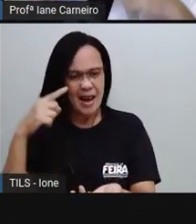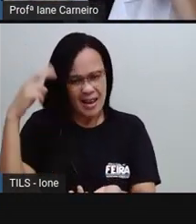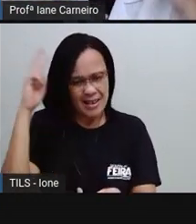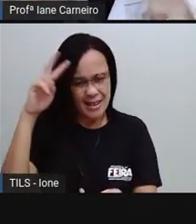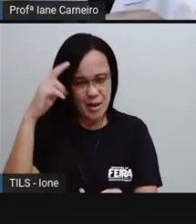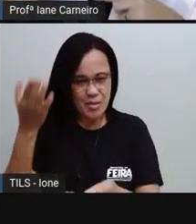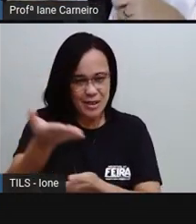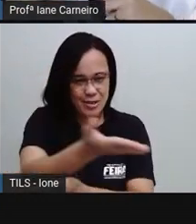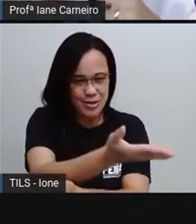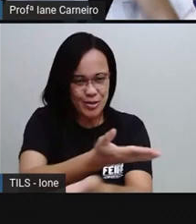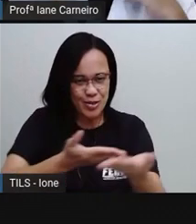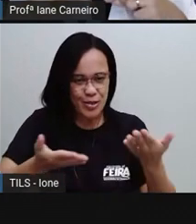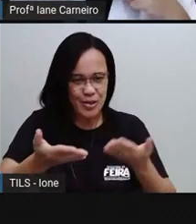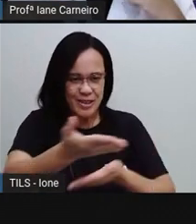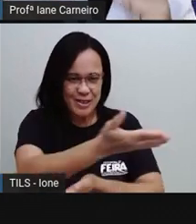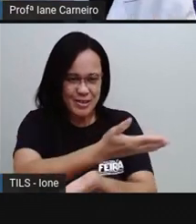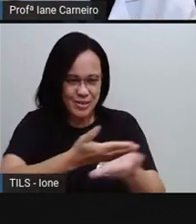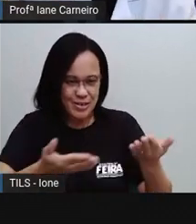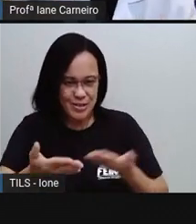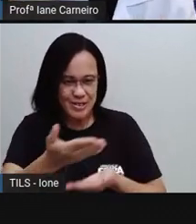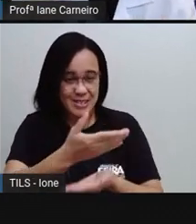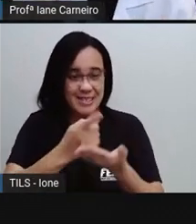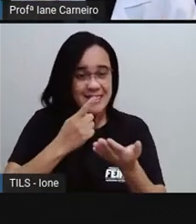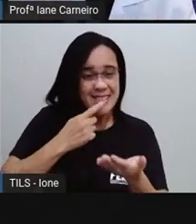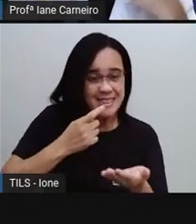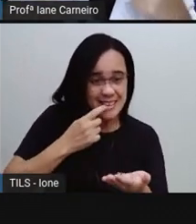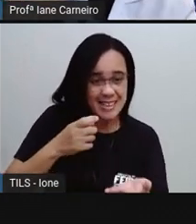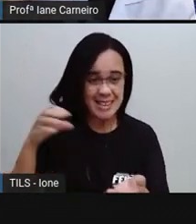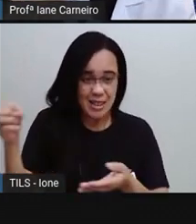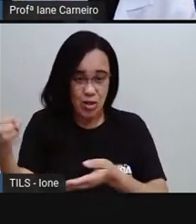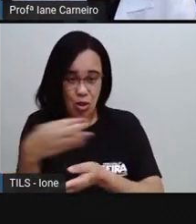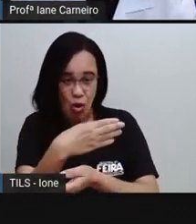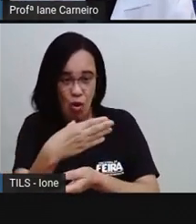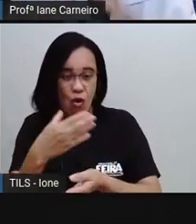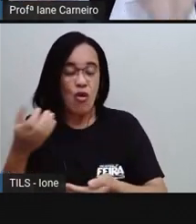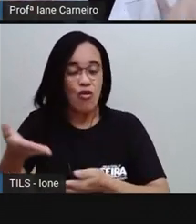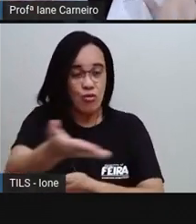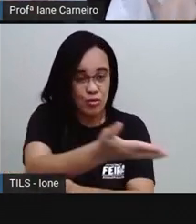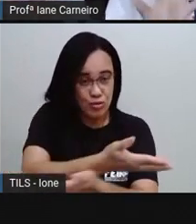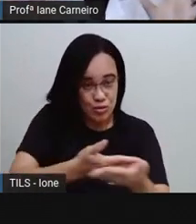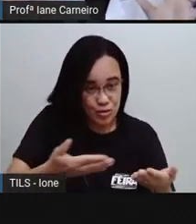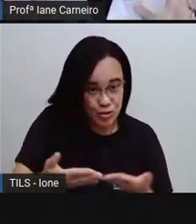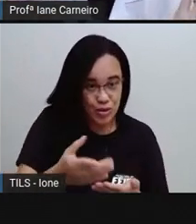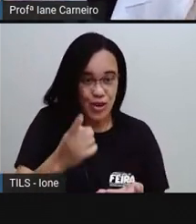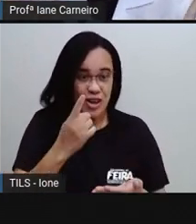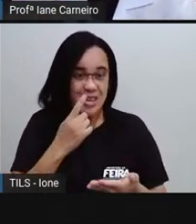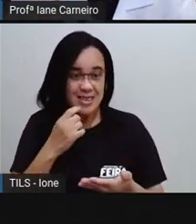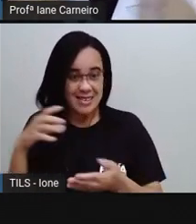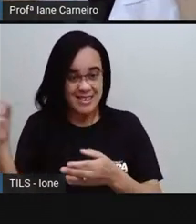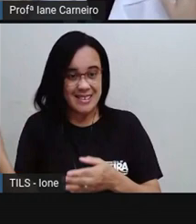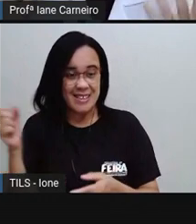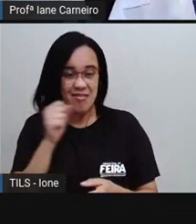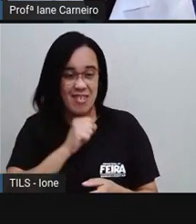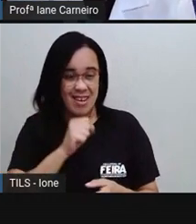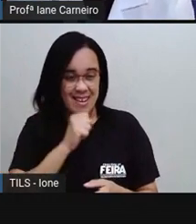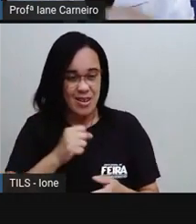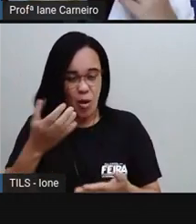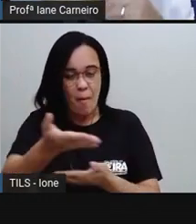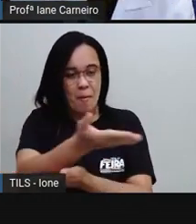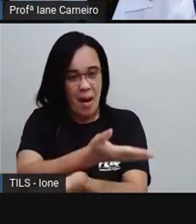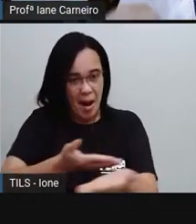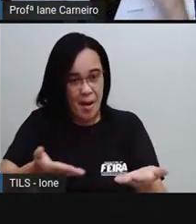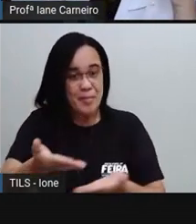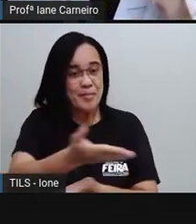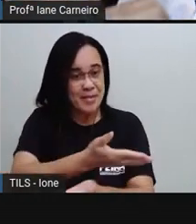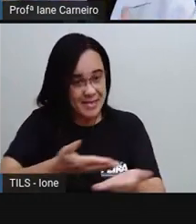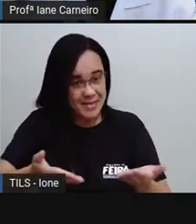fazendo uma troca de sangue. Pega sangue novo, pega o sangue velho, coloca sangue novo. É assim que as células funcionam. E a água, elas